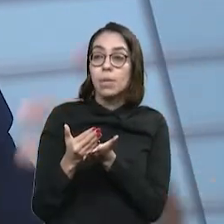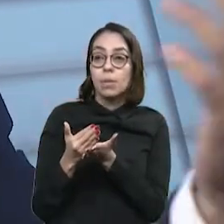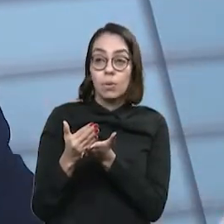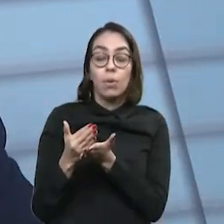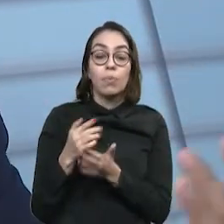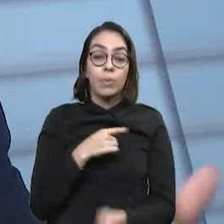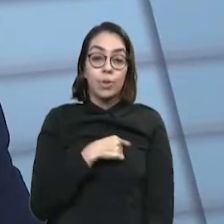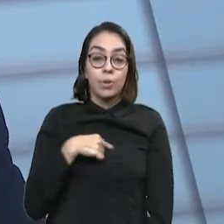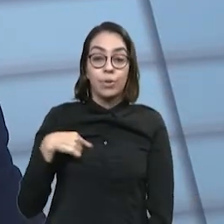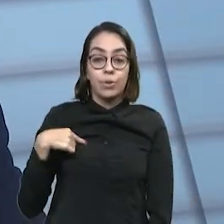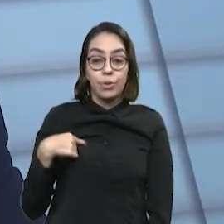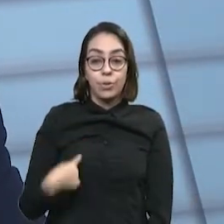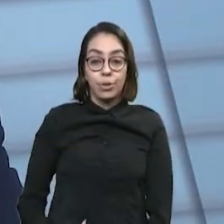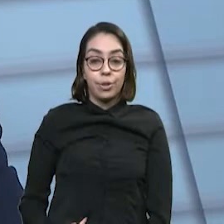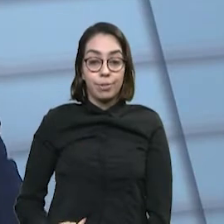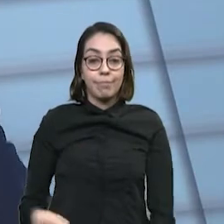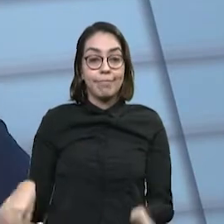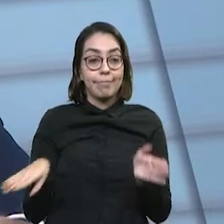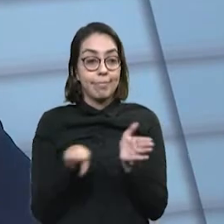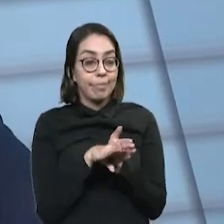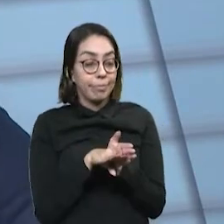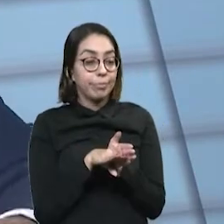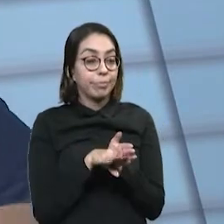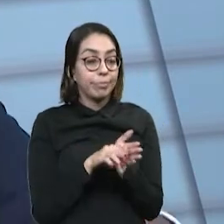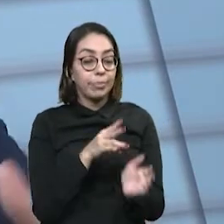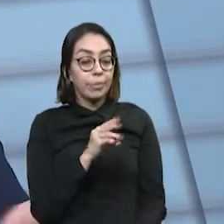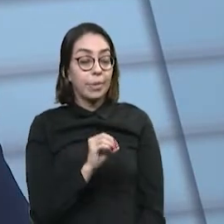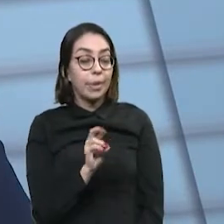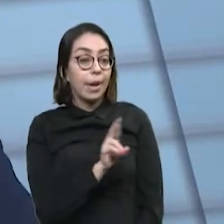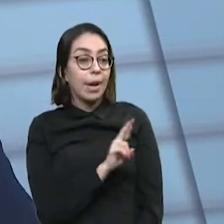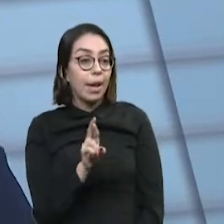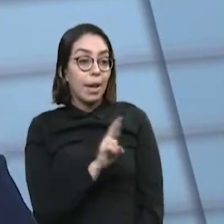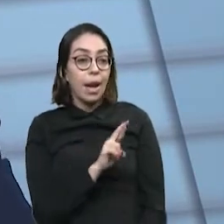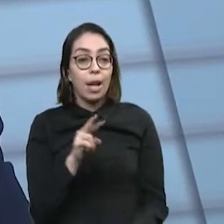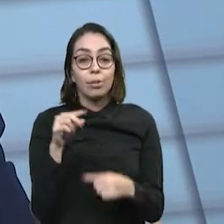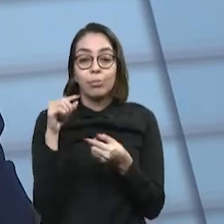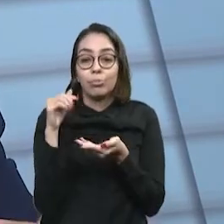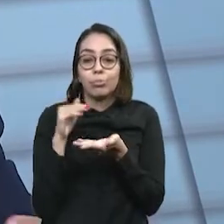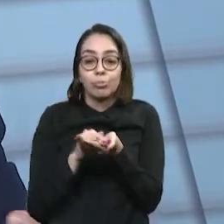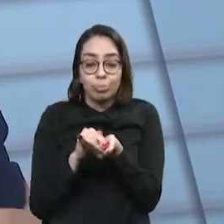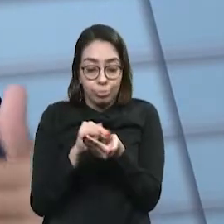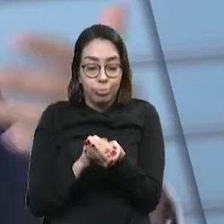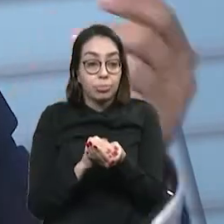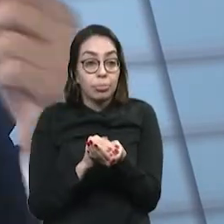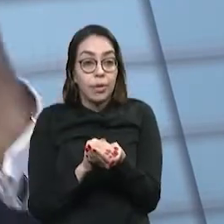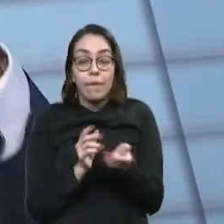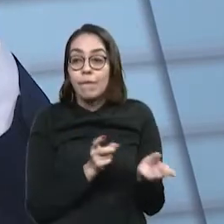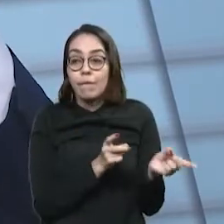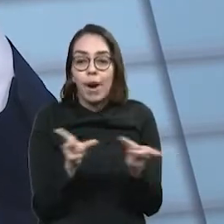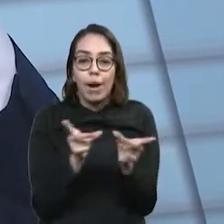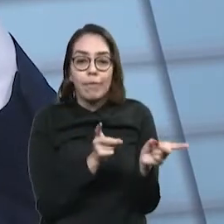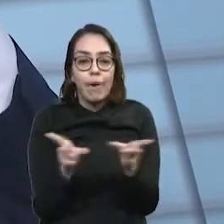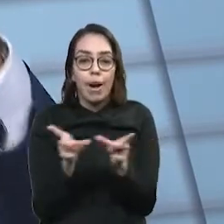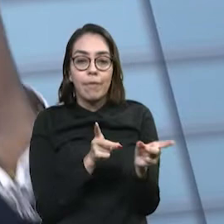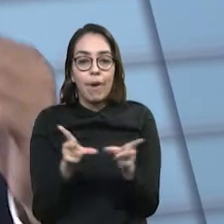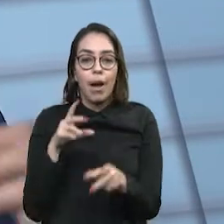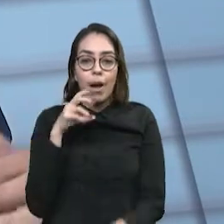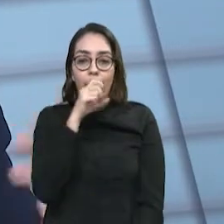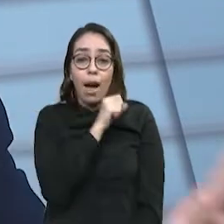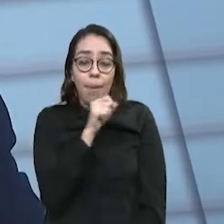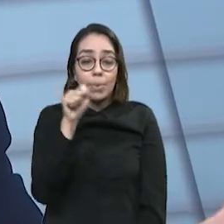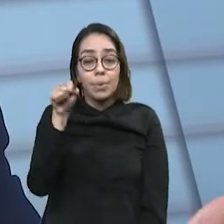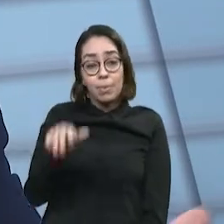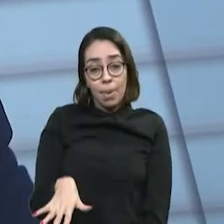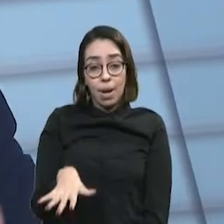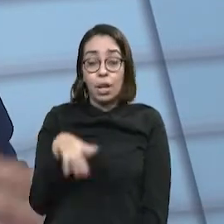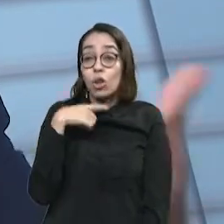era R$ 36,00, a China chegou com R$,00, três unidades no saquinho embalada. Então, isso não foi percebido pelo governo. dá para competir,